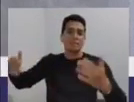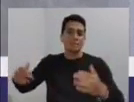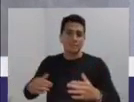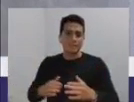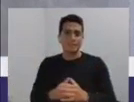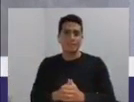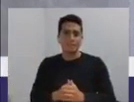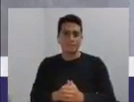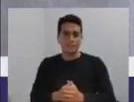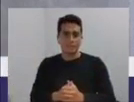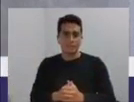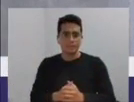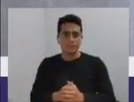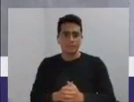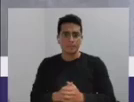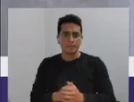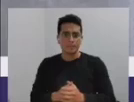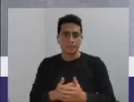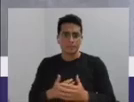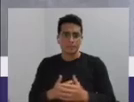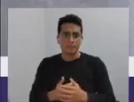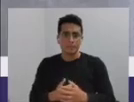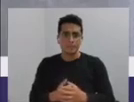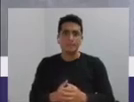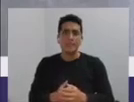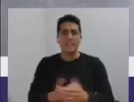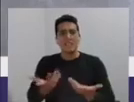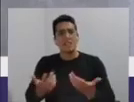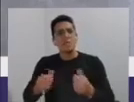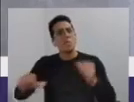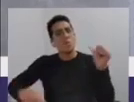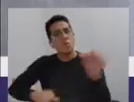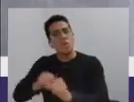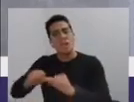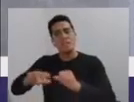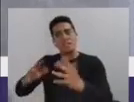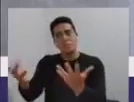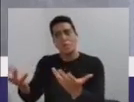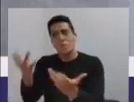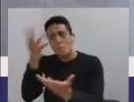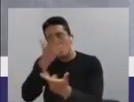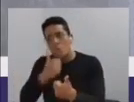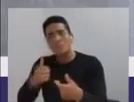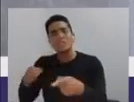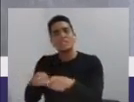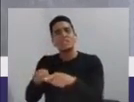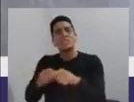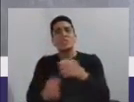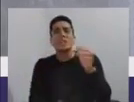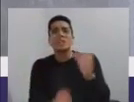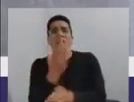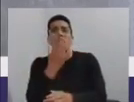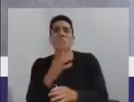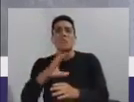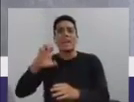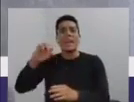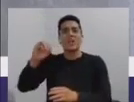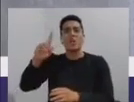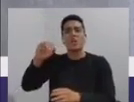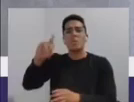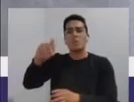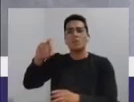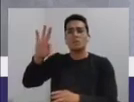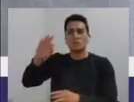Que coisa! Em vez de deixar bonitinho, em vez de fazer um ecoponto em cada bairro, mas tenho